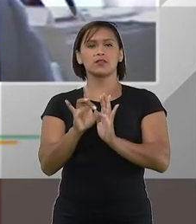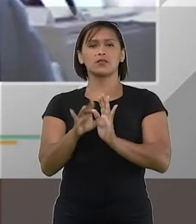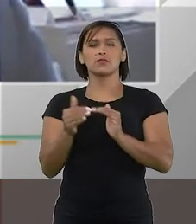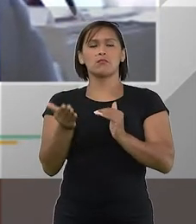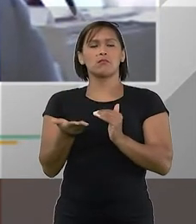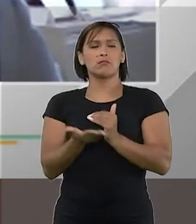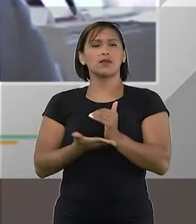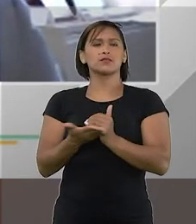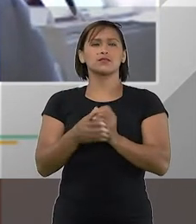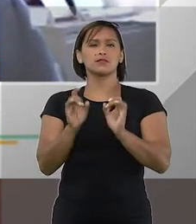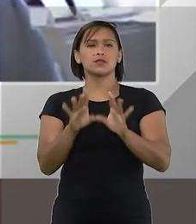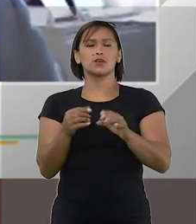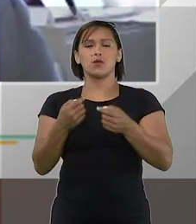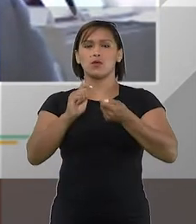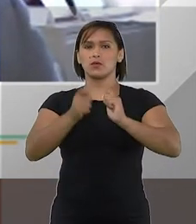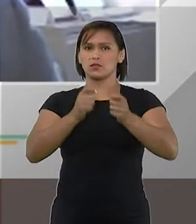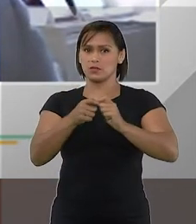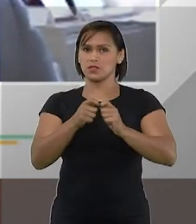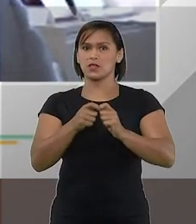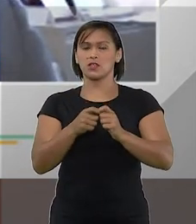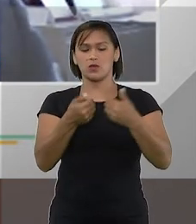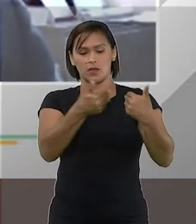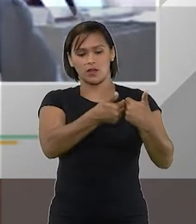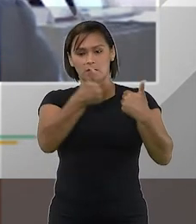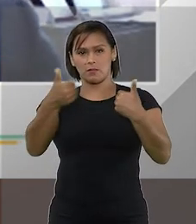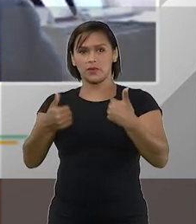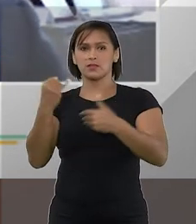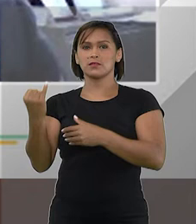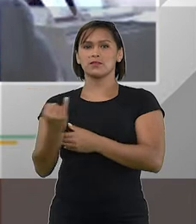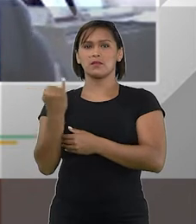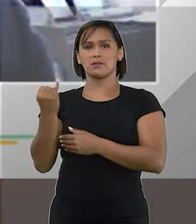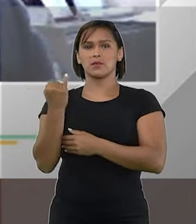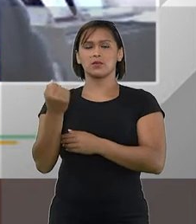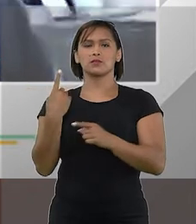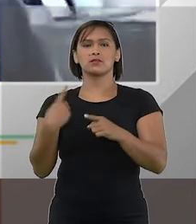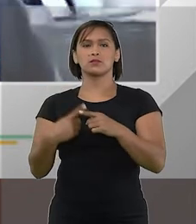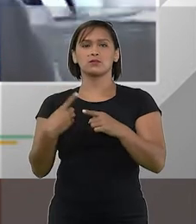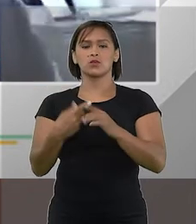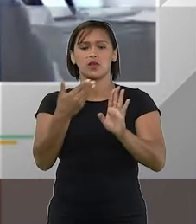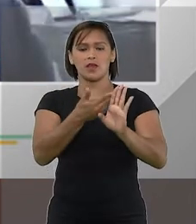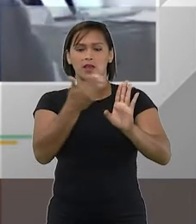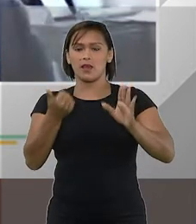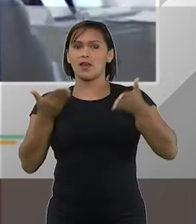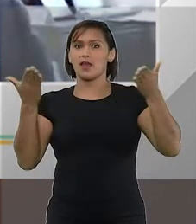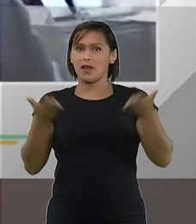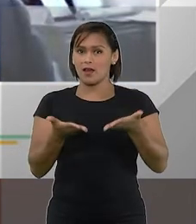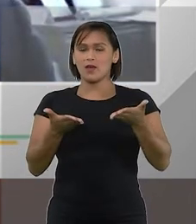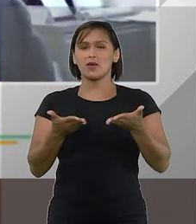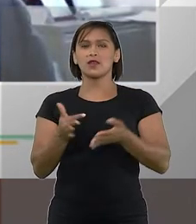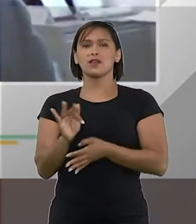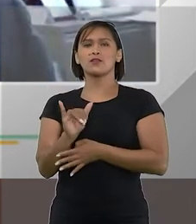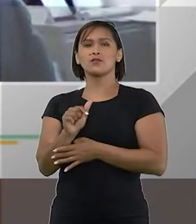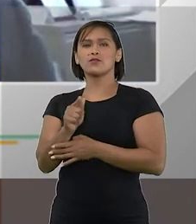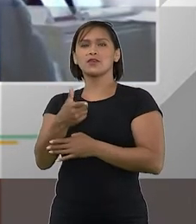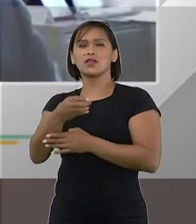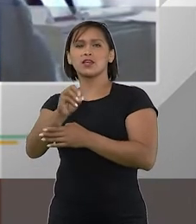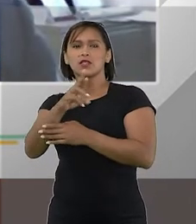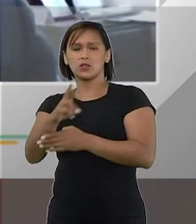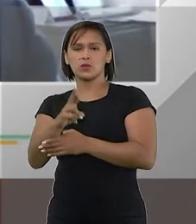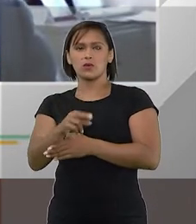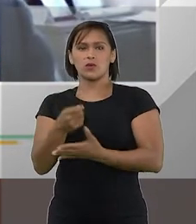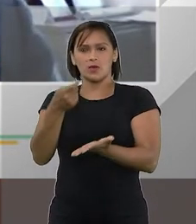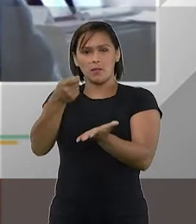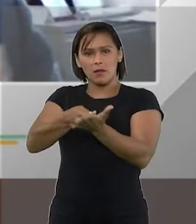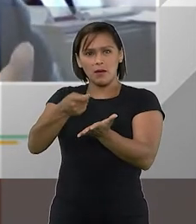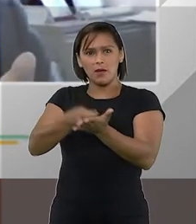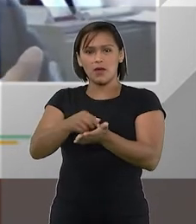basicamente é isso, o administrador ele passa a ser mais importante porque ele passa a ser o fiador, verdadeiramente